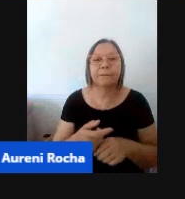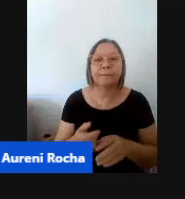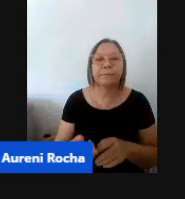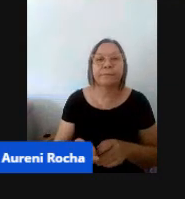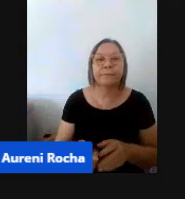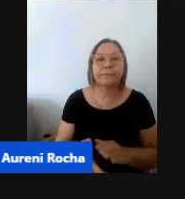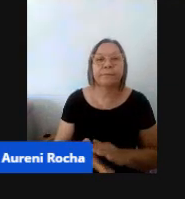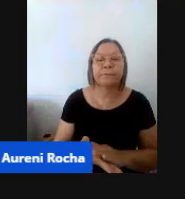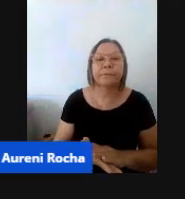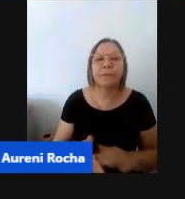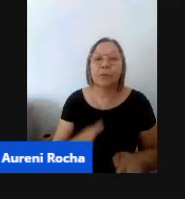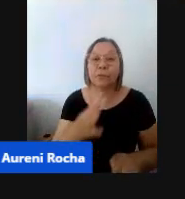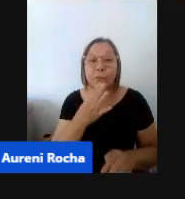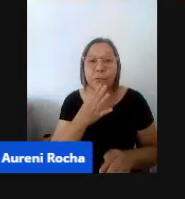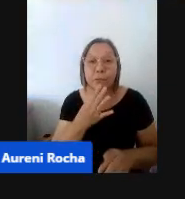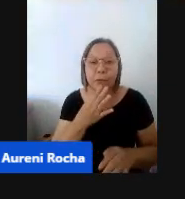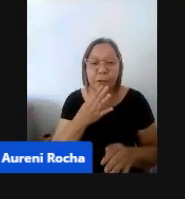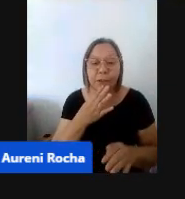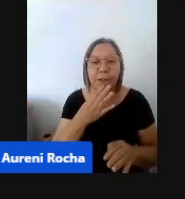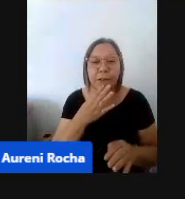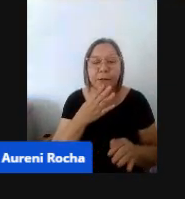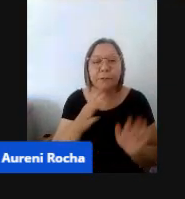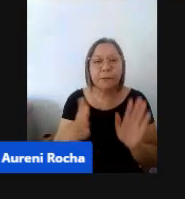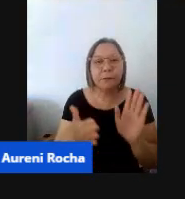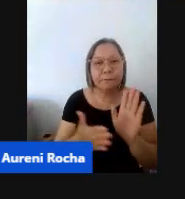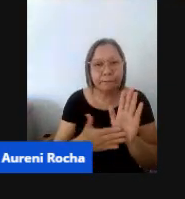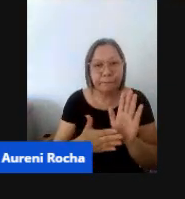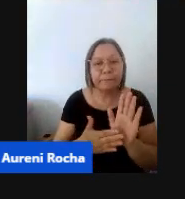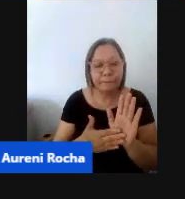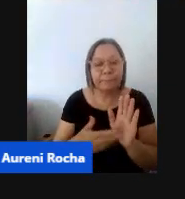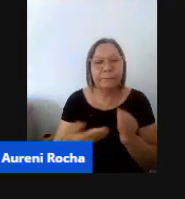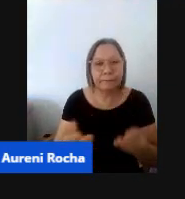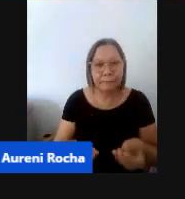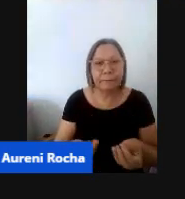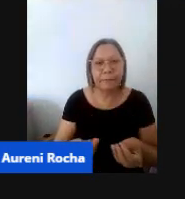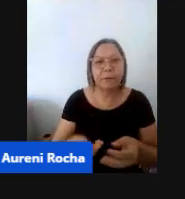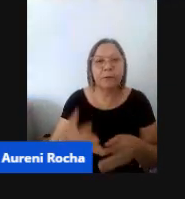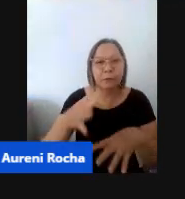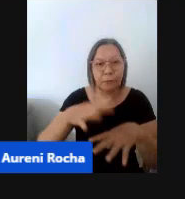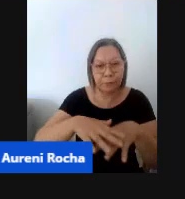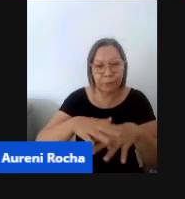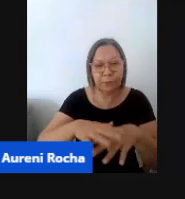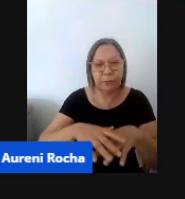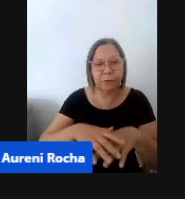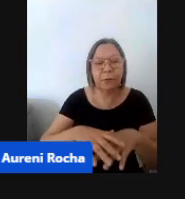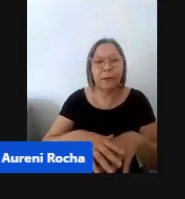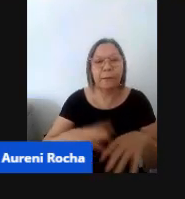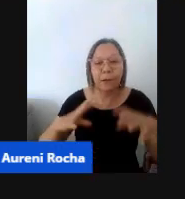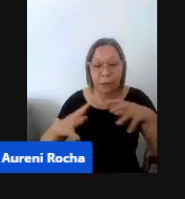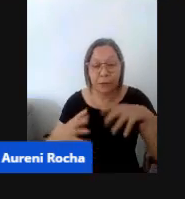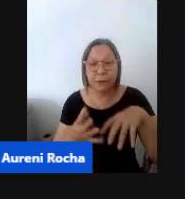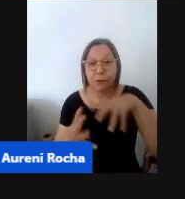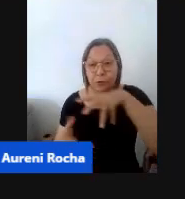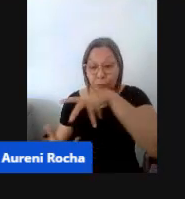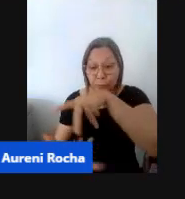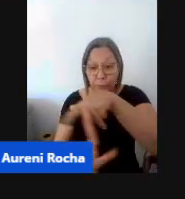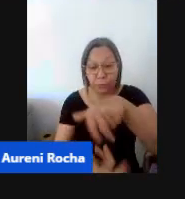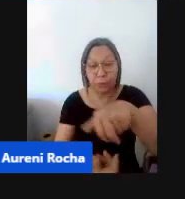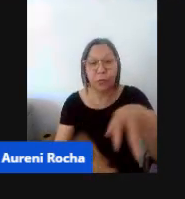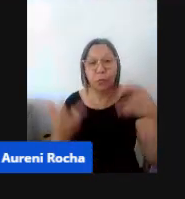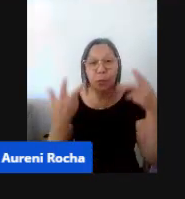nos conhecimentos específicos de matemática e de mundo social e natural. Então, de cinco